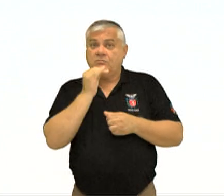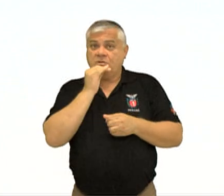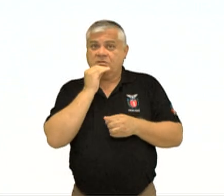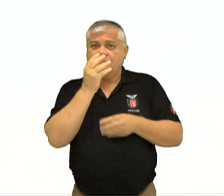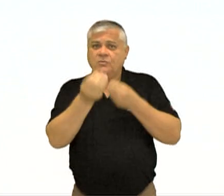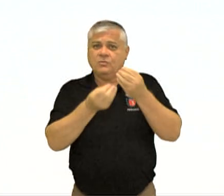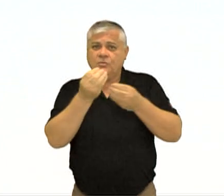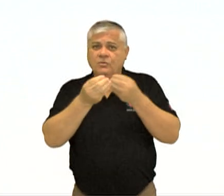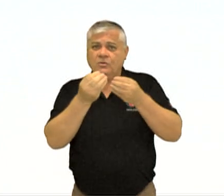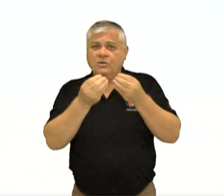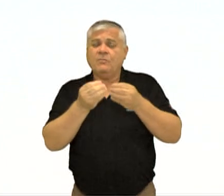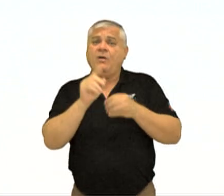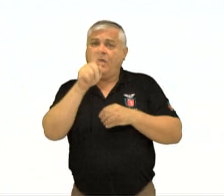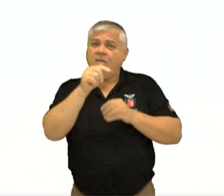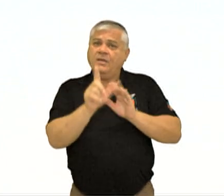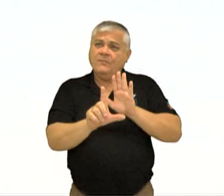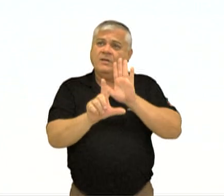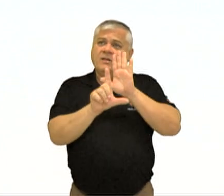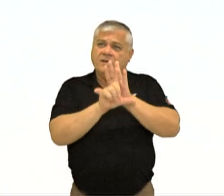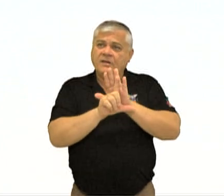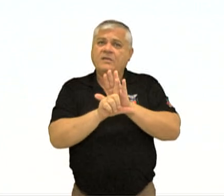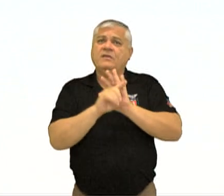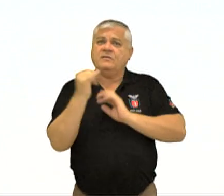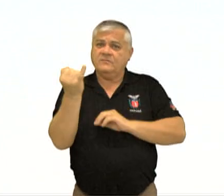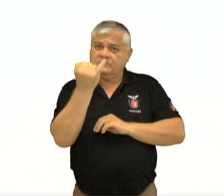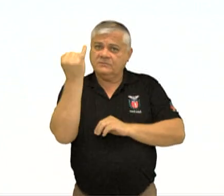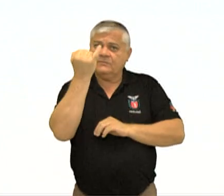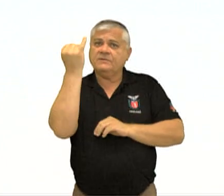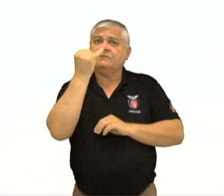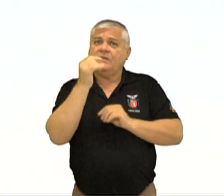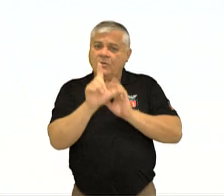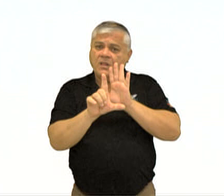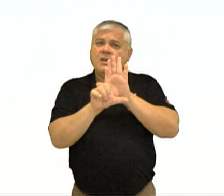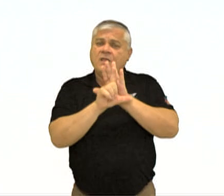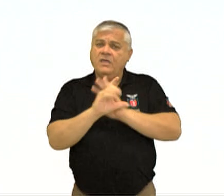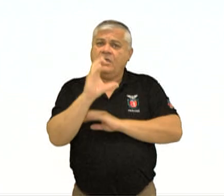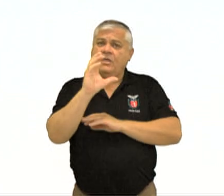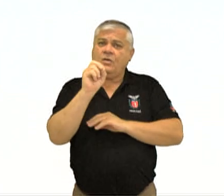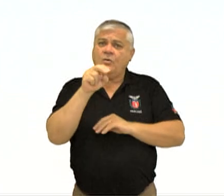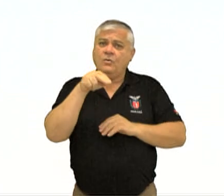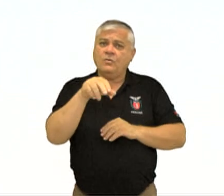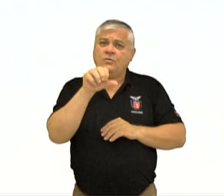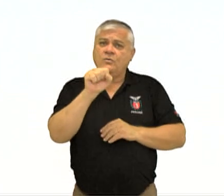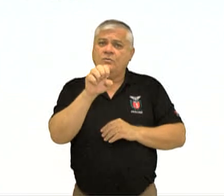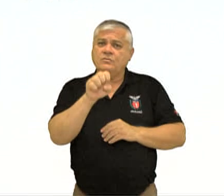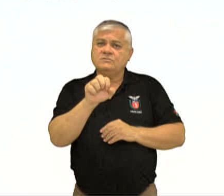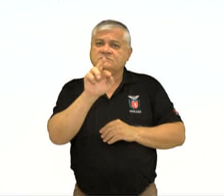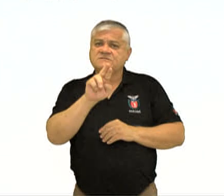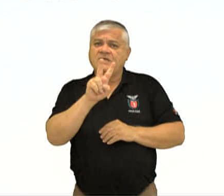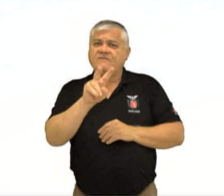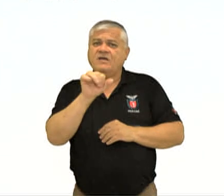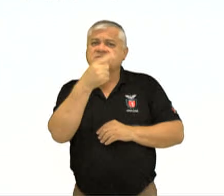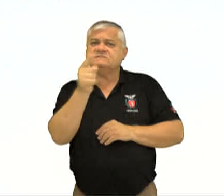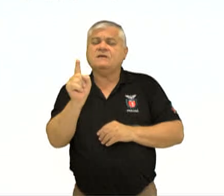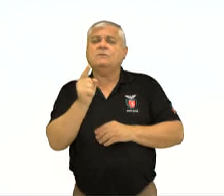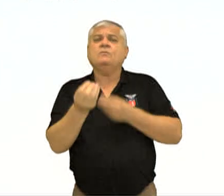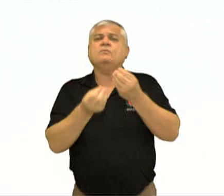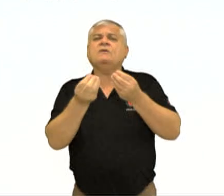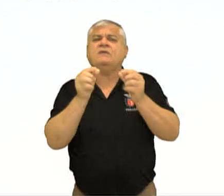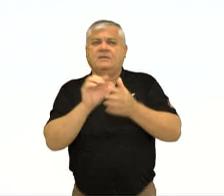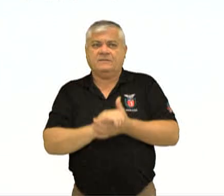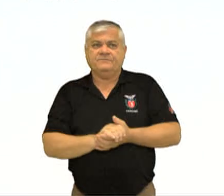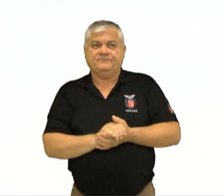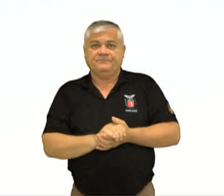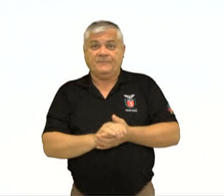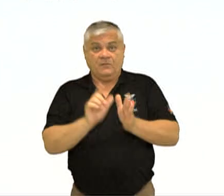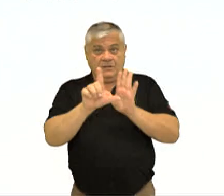quantidade de movimento é uma das leis, né, mais fundamentais que a gente tem aí, leis de conservação. O que que é isso, né, afinal? Nós temos o seguinte, uma